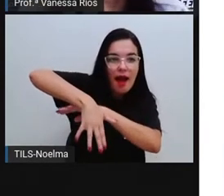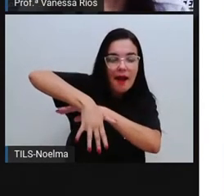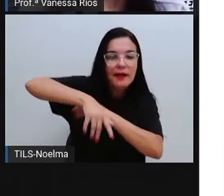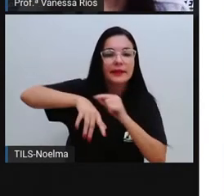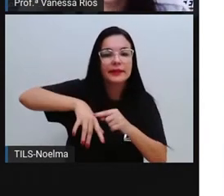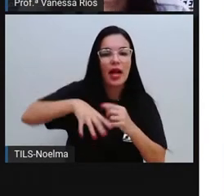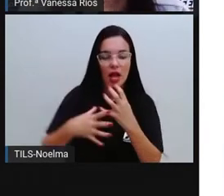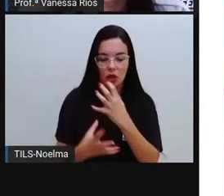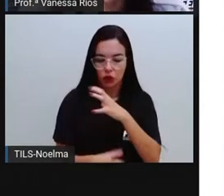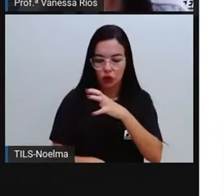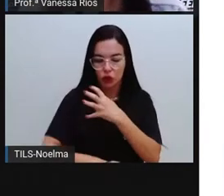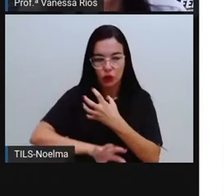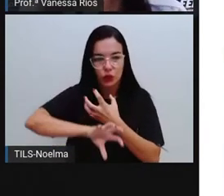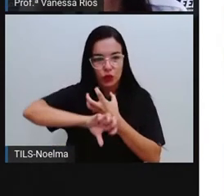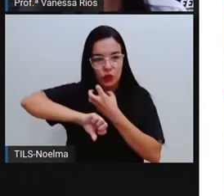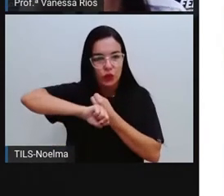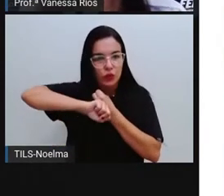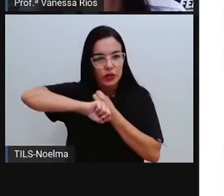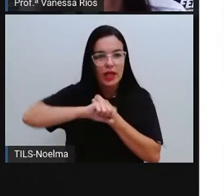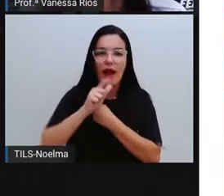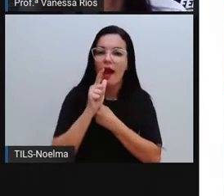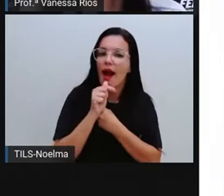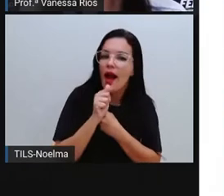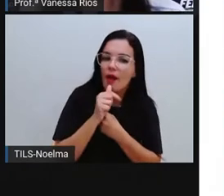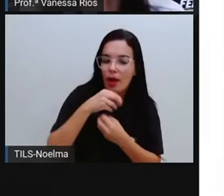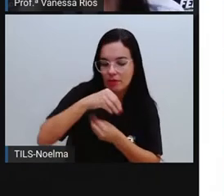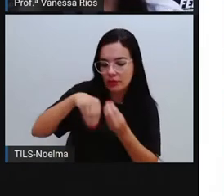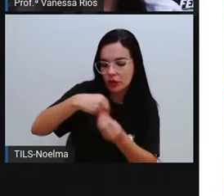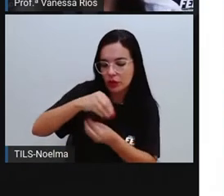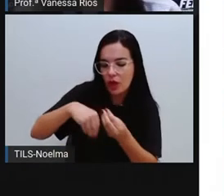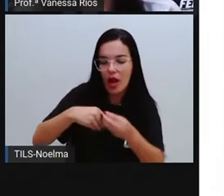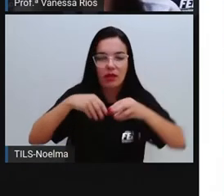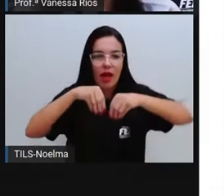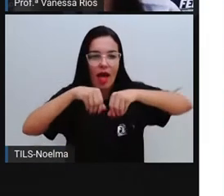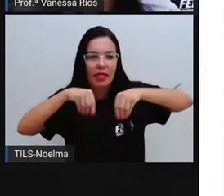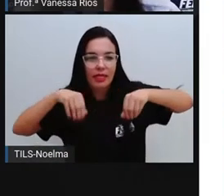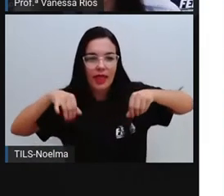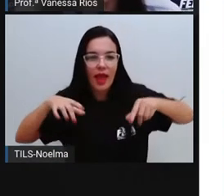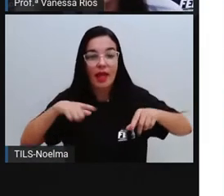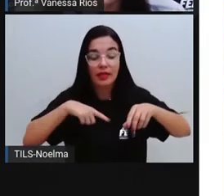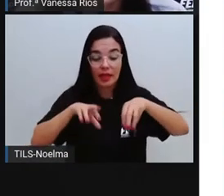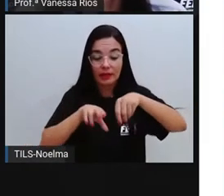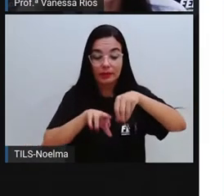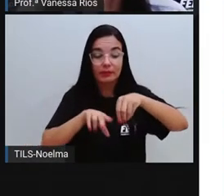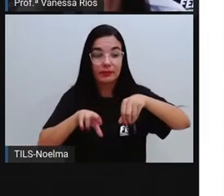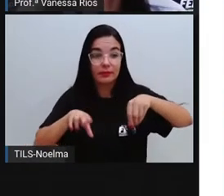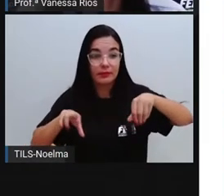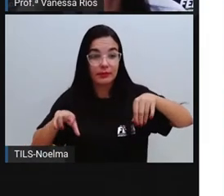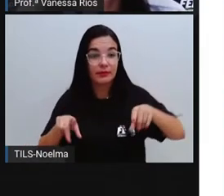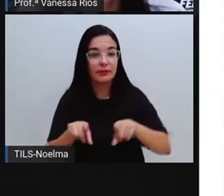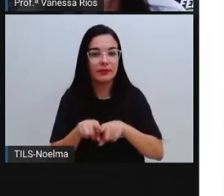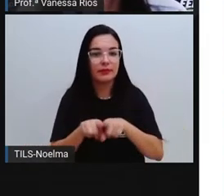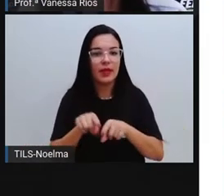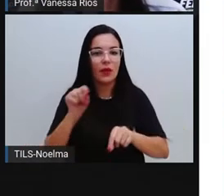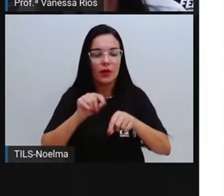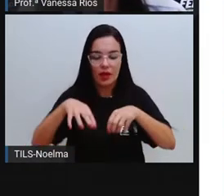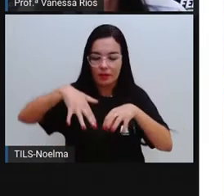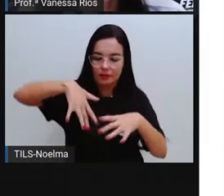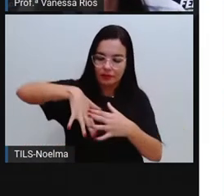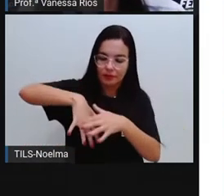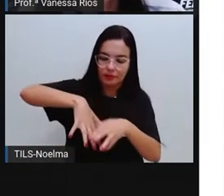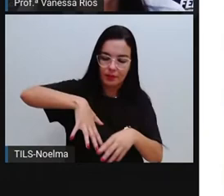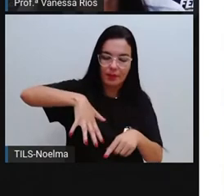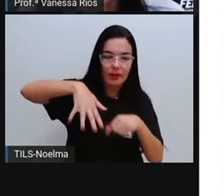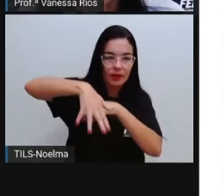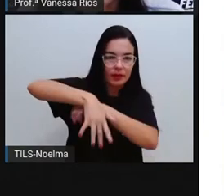que está ali em estado líquido, né? Misturado com a terra e que no meio sais minerais. As raízes vão absorver esses